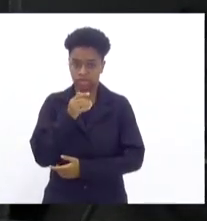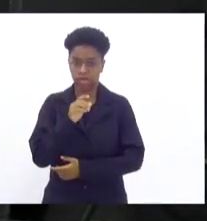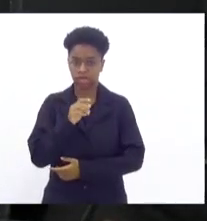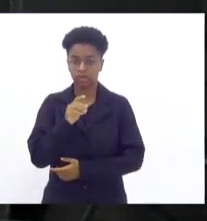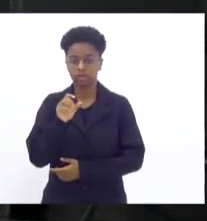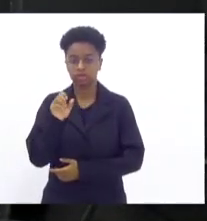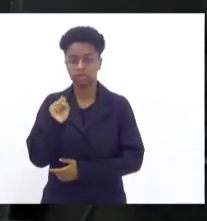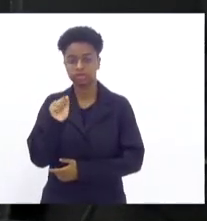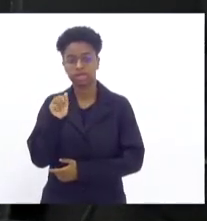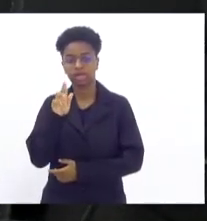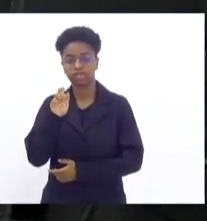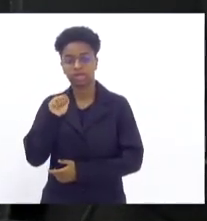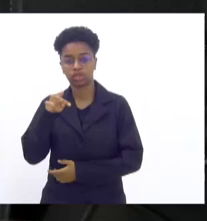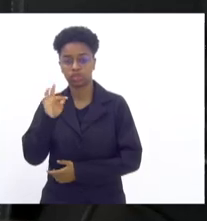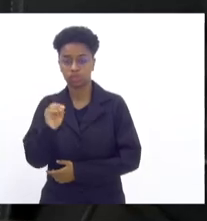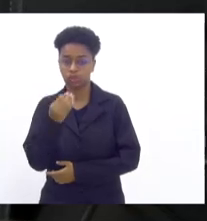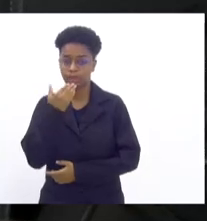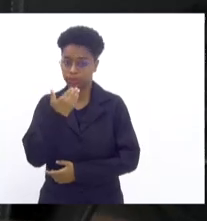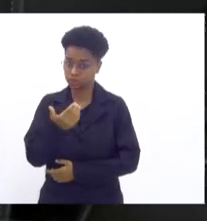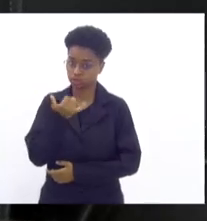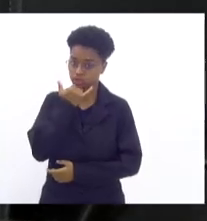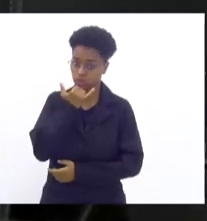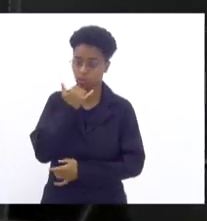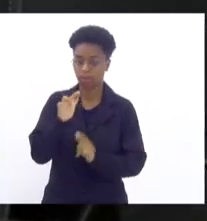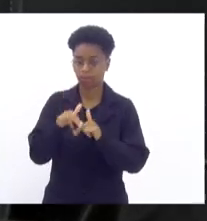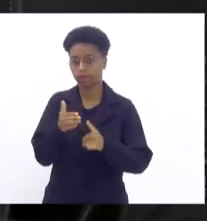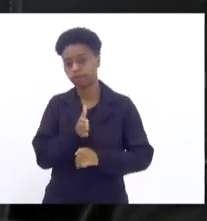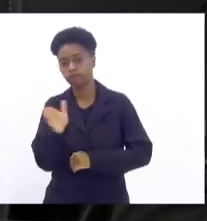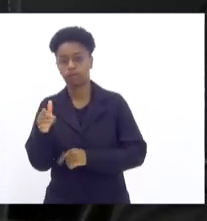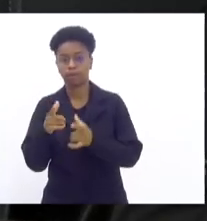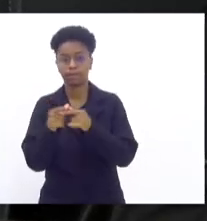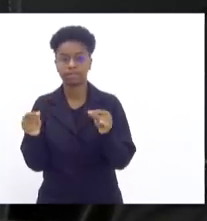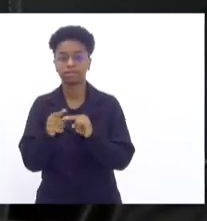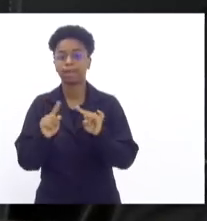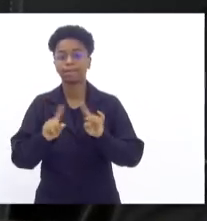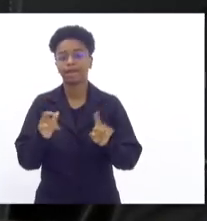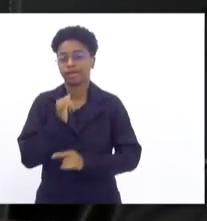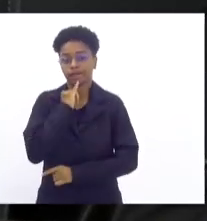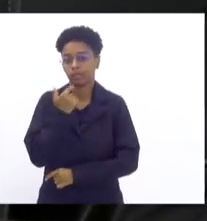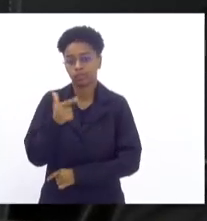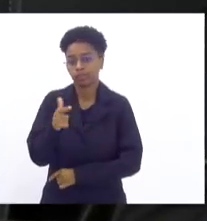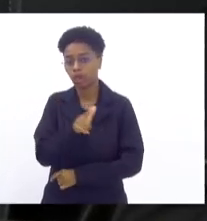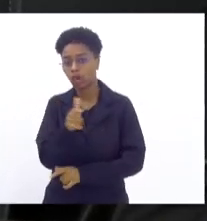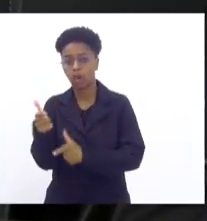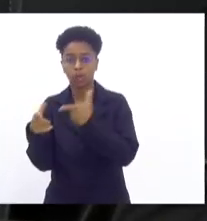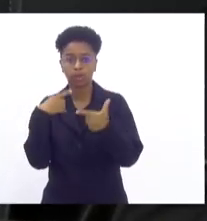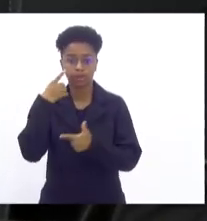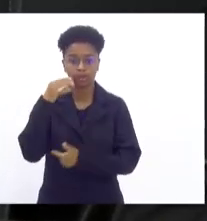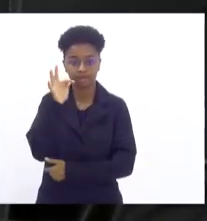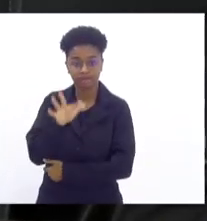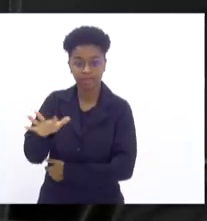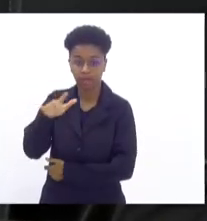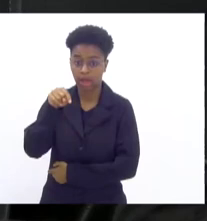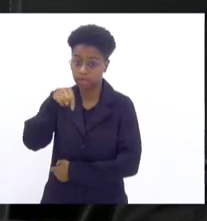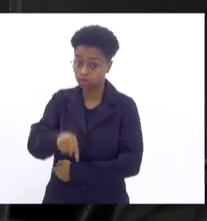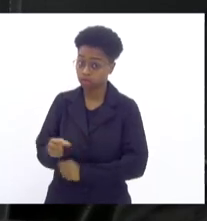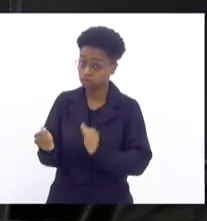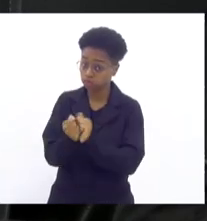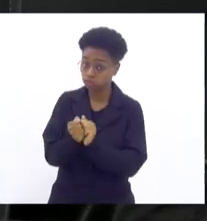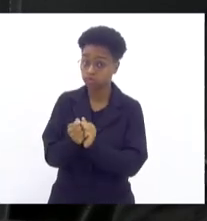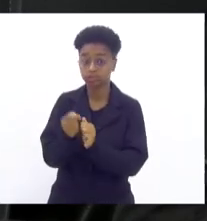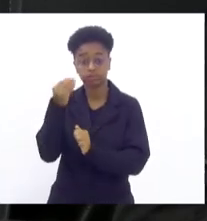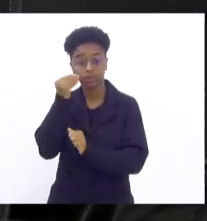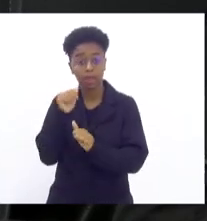pediu desculpa pela ausência, porque está em Brasília, mas infelizmente você não vê outros deputados federais aqui junto conosco para mudar a